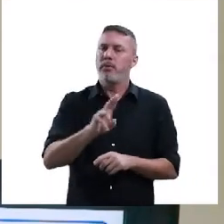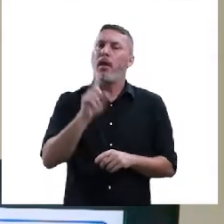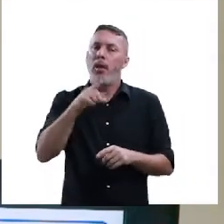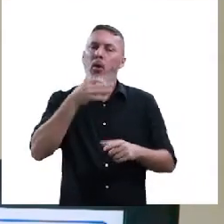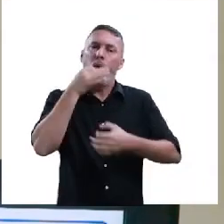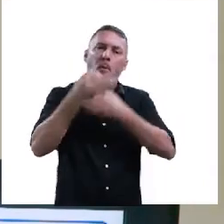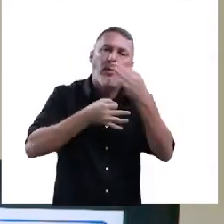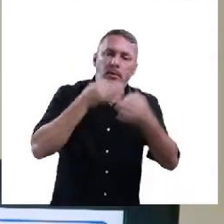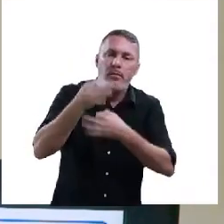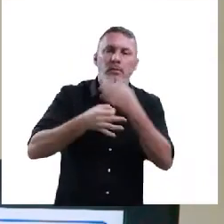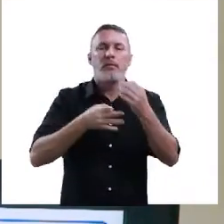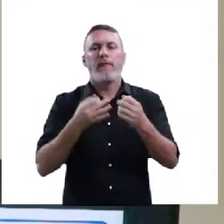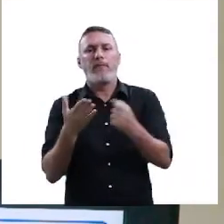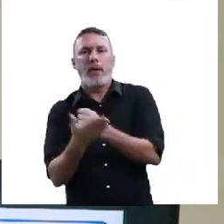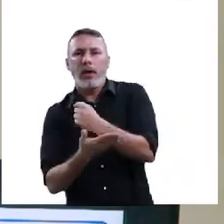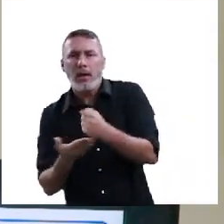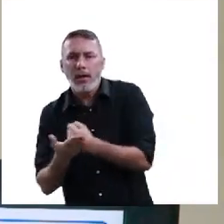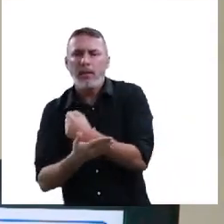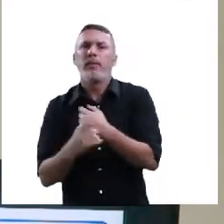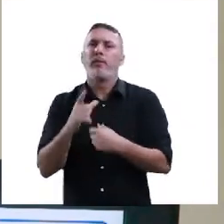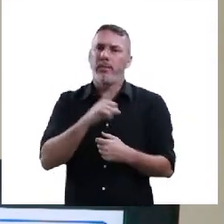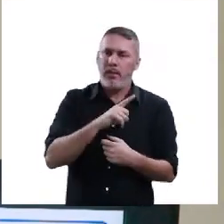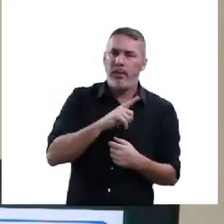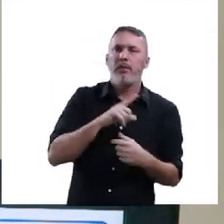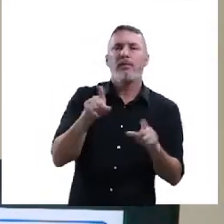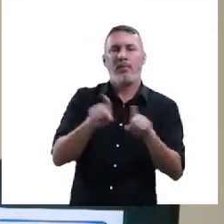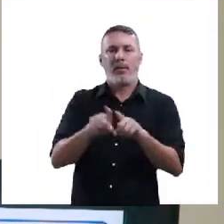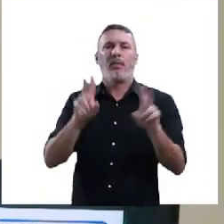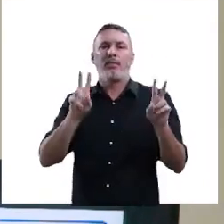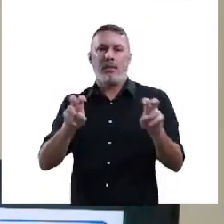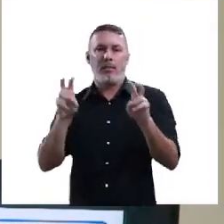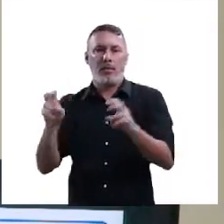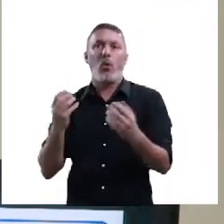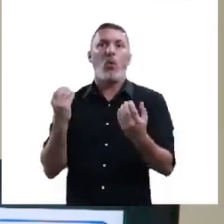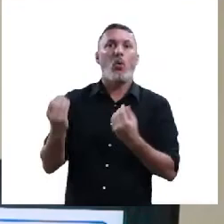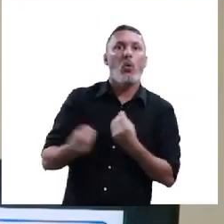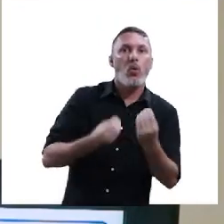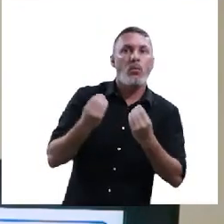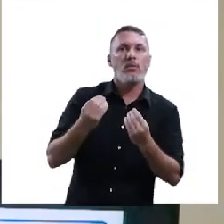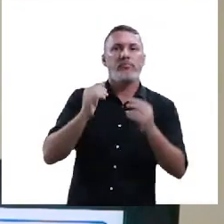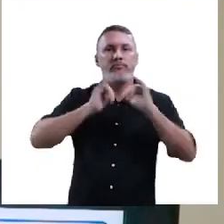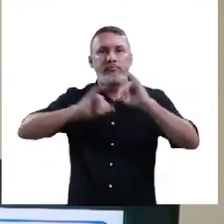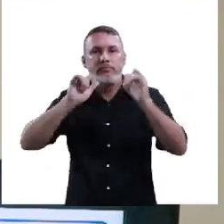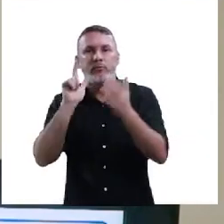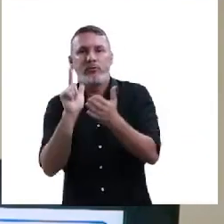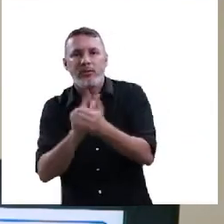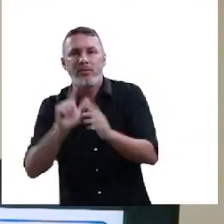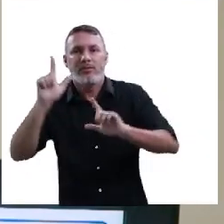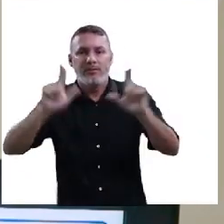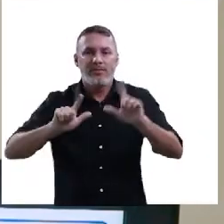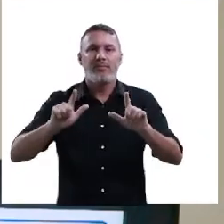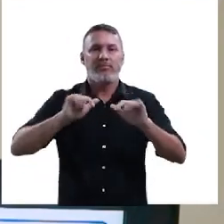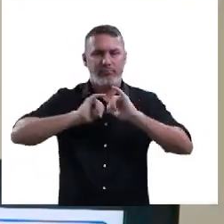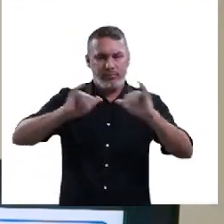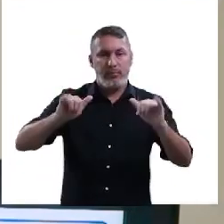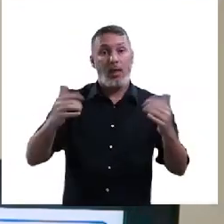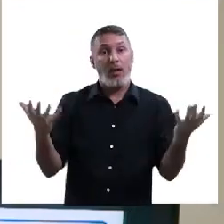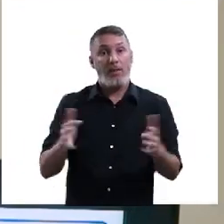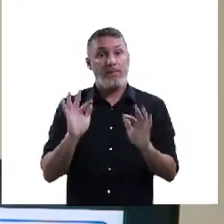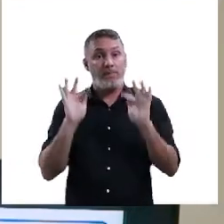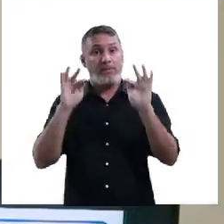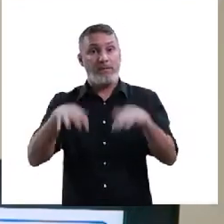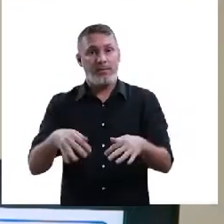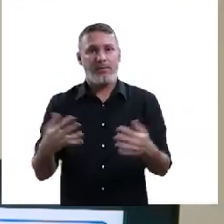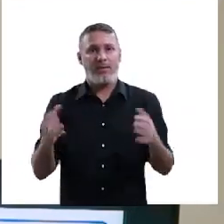argumentação, como fundamentação para essa temática e como que a mídia vai trabalhar. E com isso nós